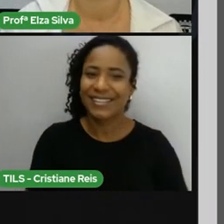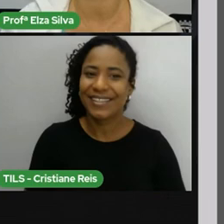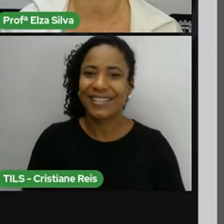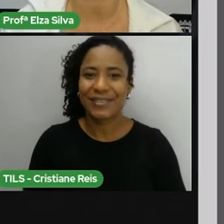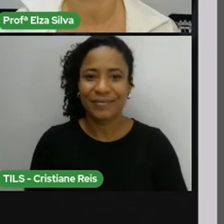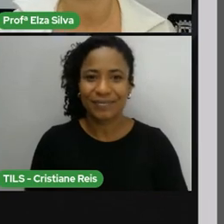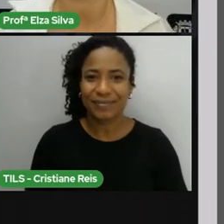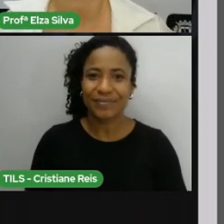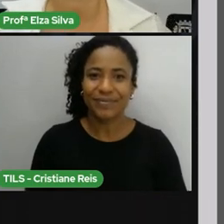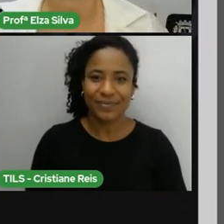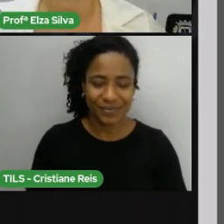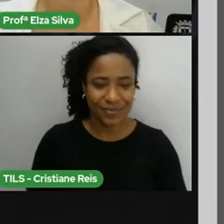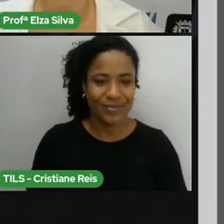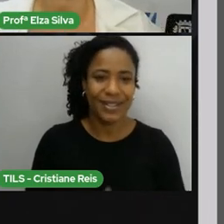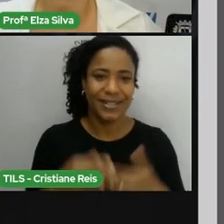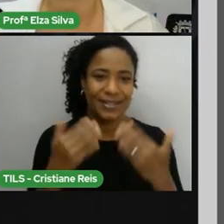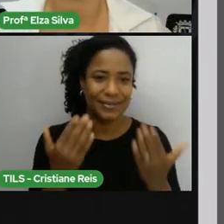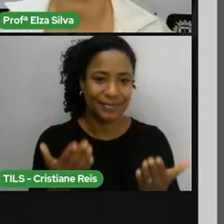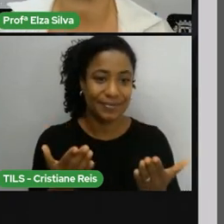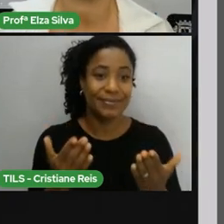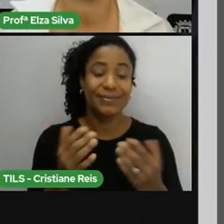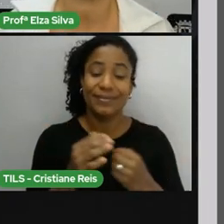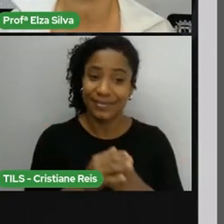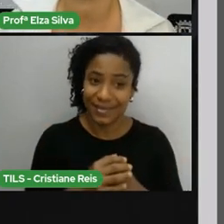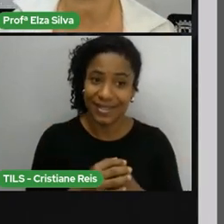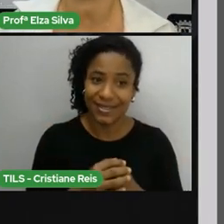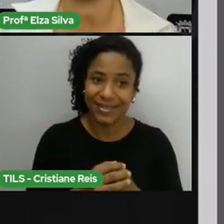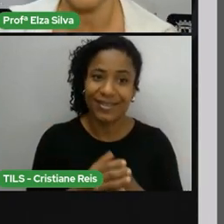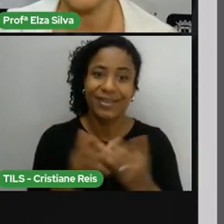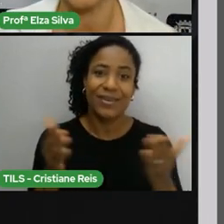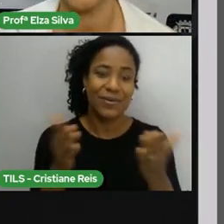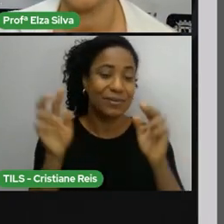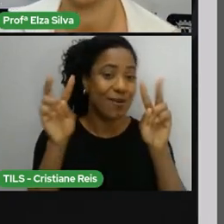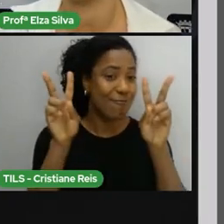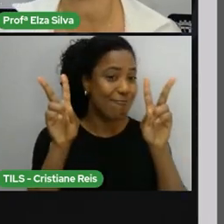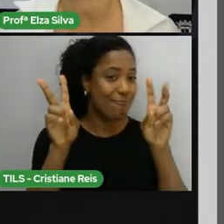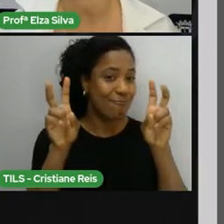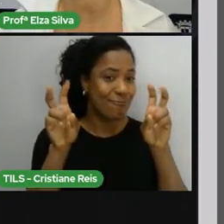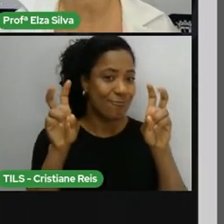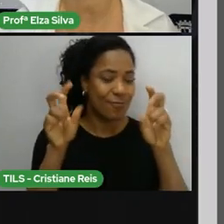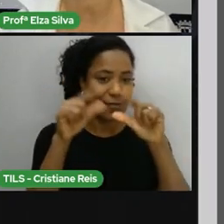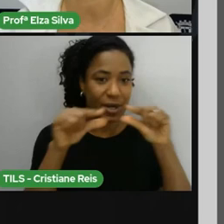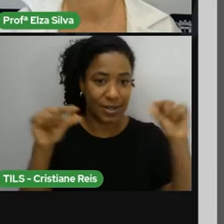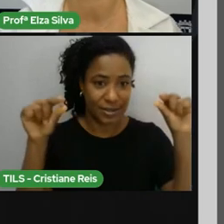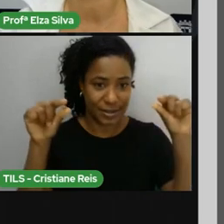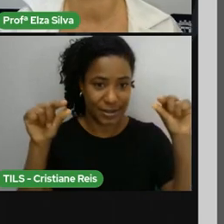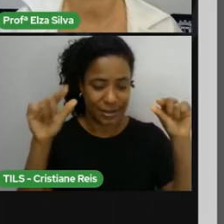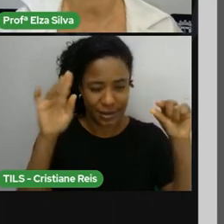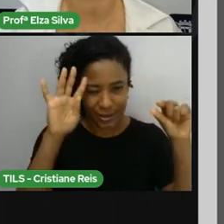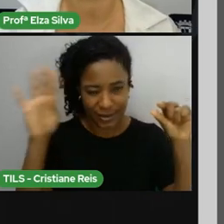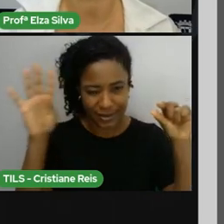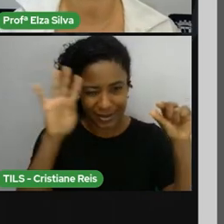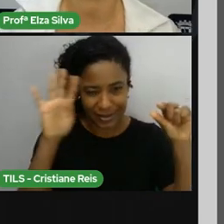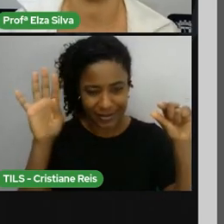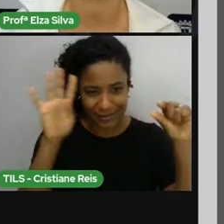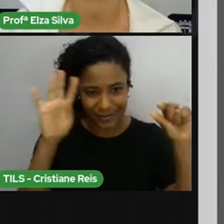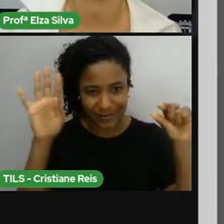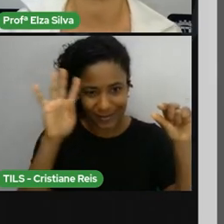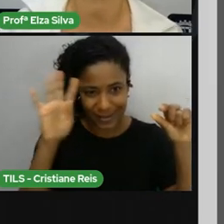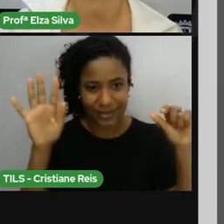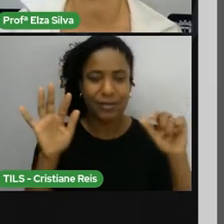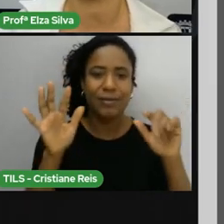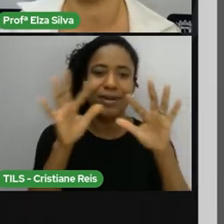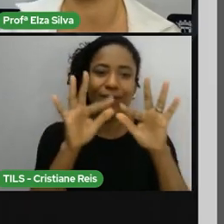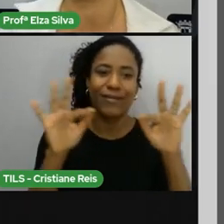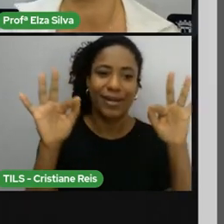Não podemos terminar a nossa aula sem uma frase reflexiva. E hoje eu trago